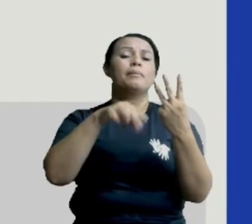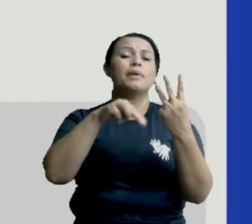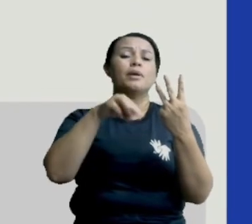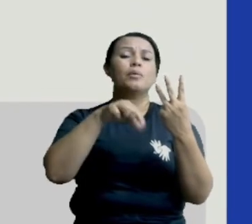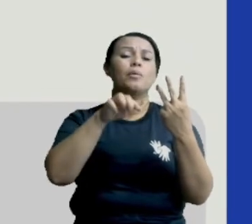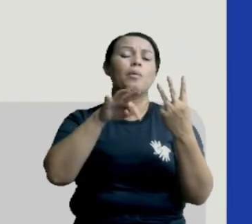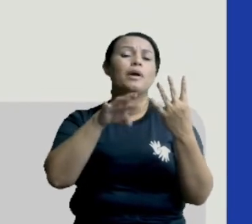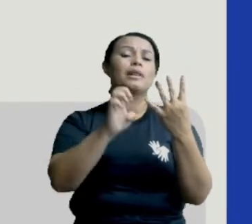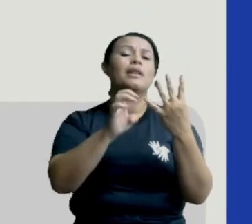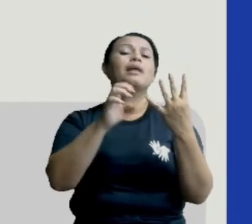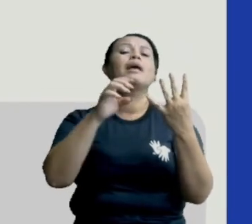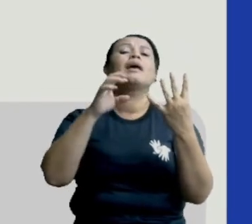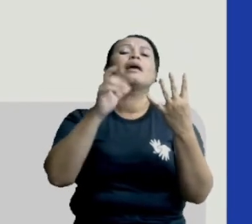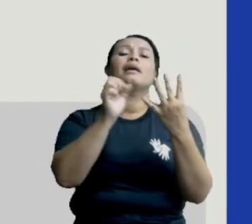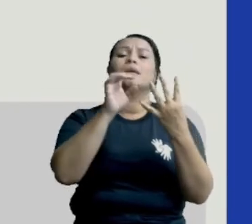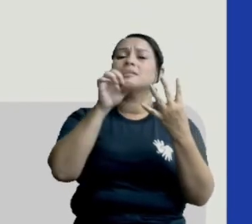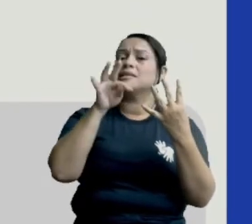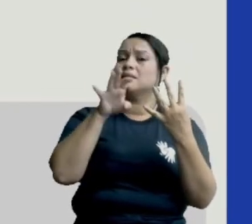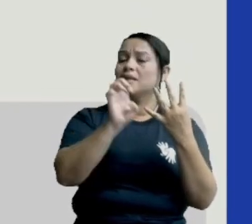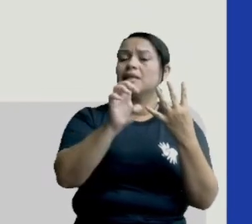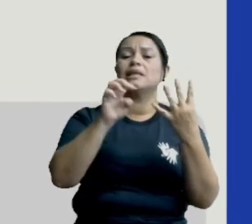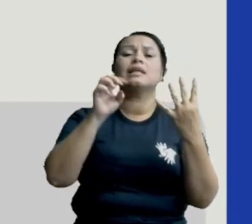crescente e lua cheia.